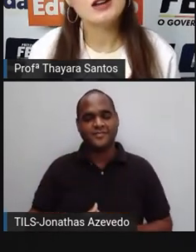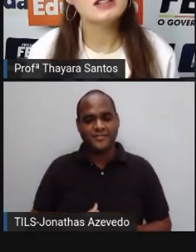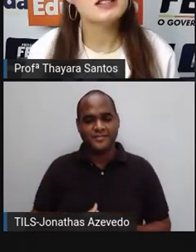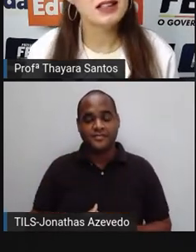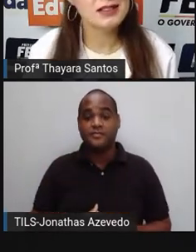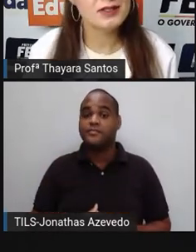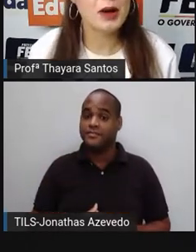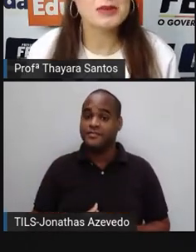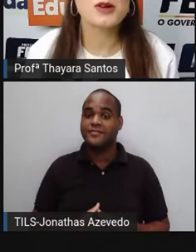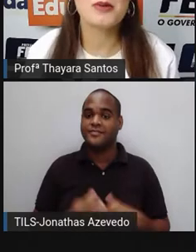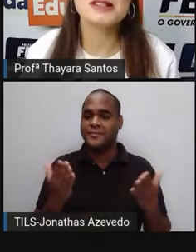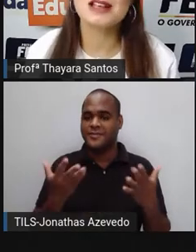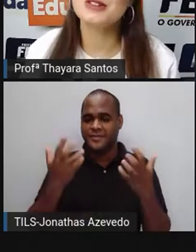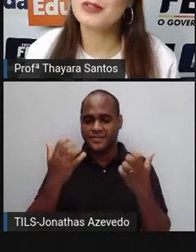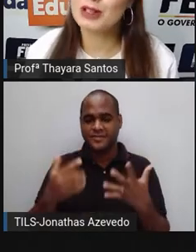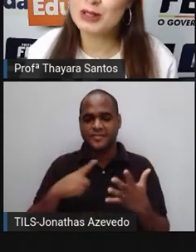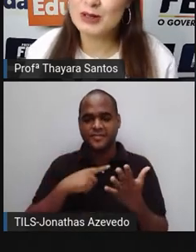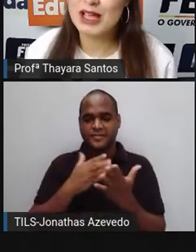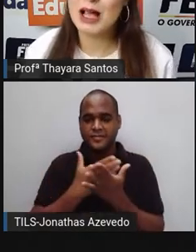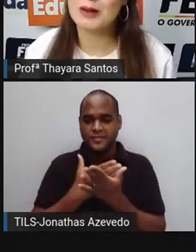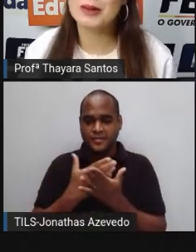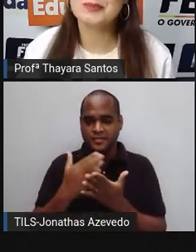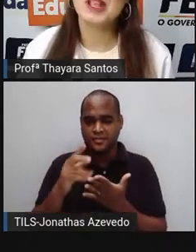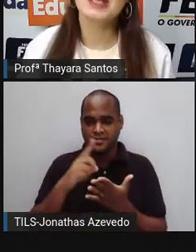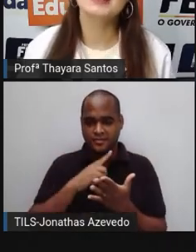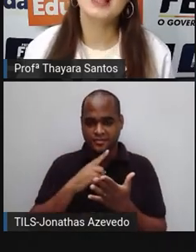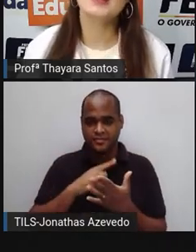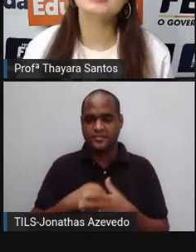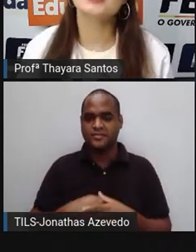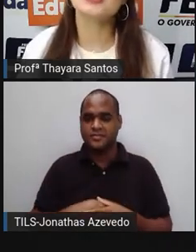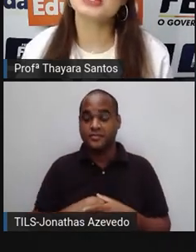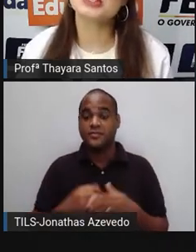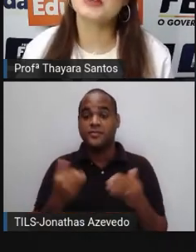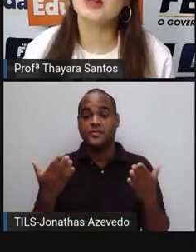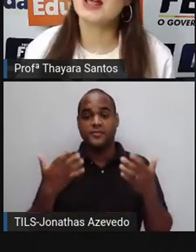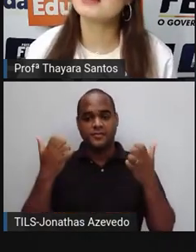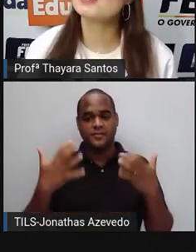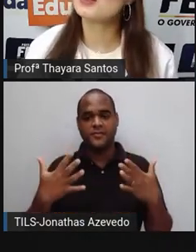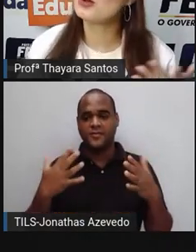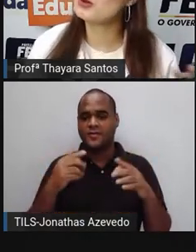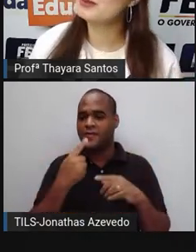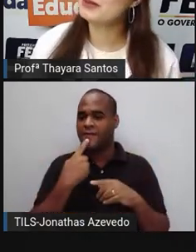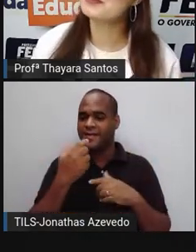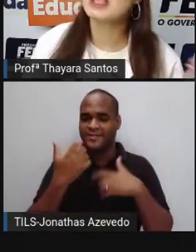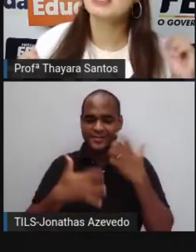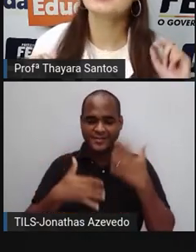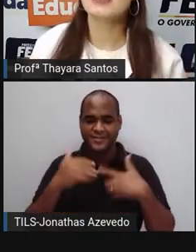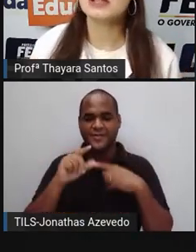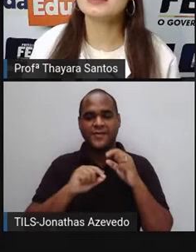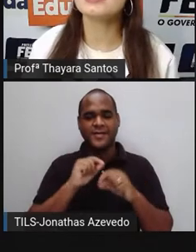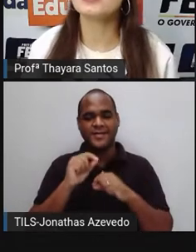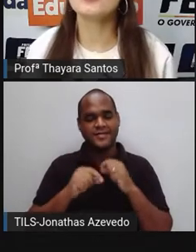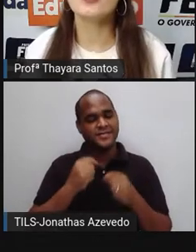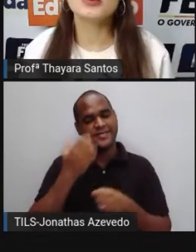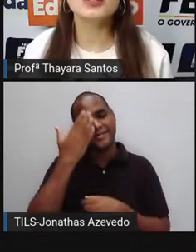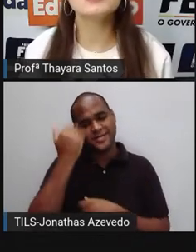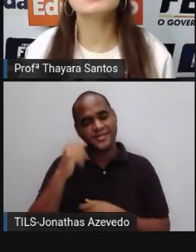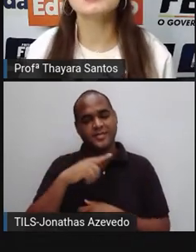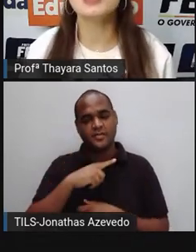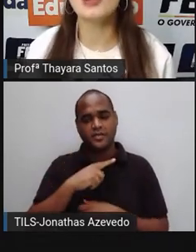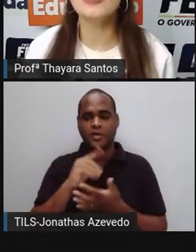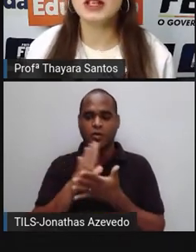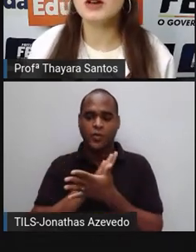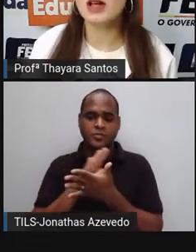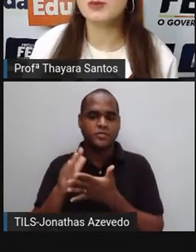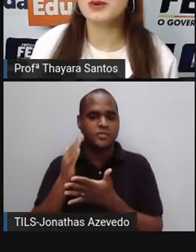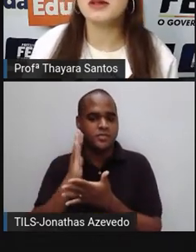Agora sim, vamos começar de fato a nossa aula. E na aula de hoje a gente vai falar sobre, tenho certeza que alguns de vocês